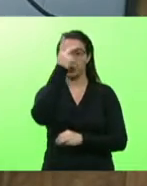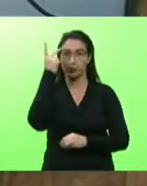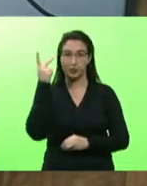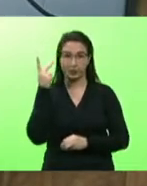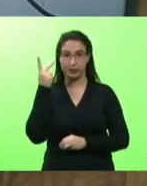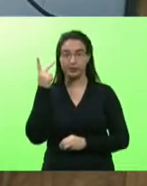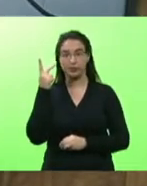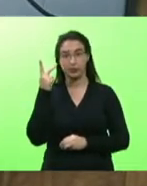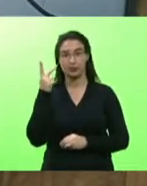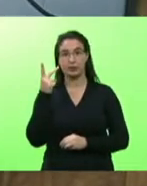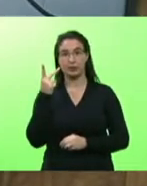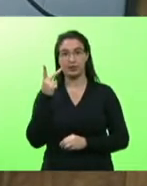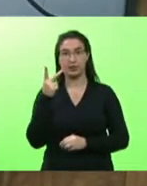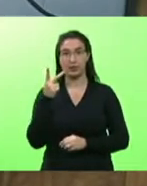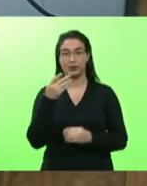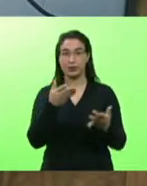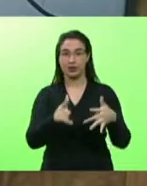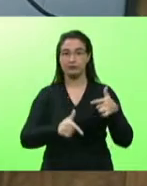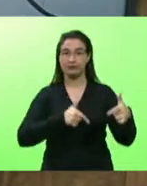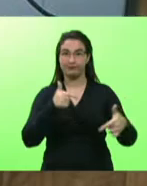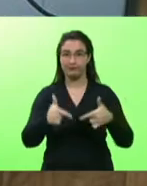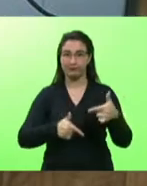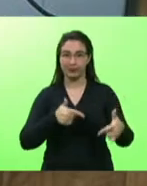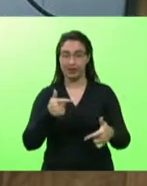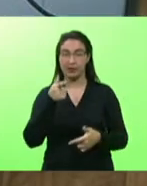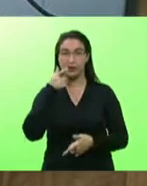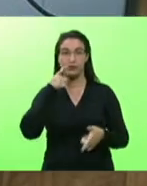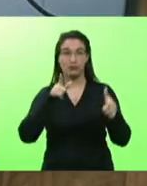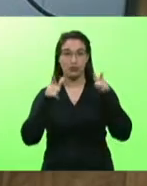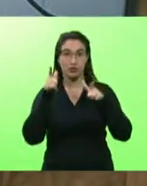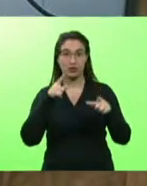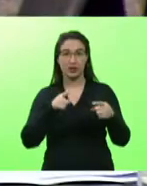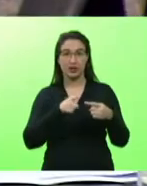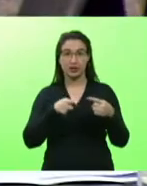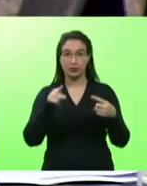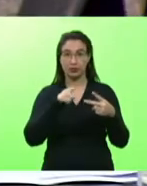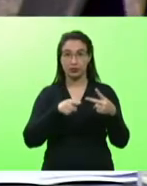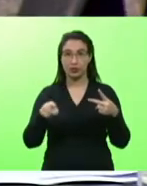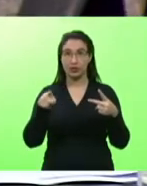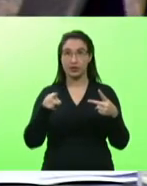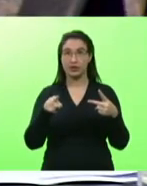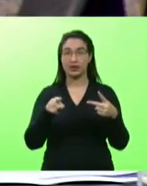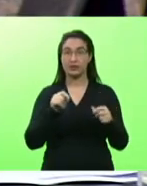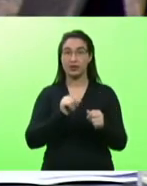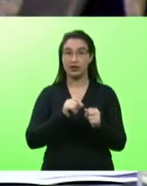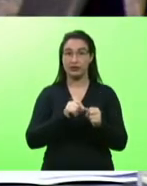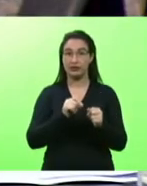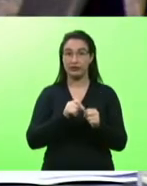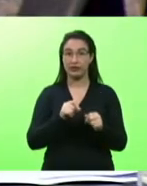trabalho que conseguiram fazer em duas semanas, o que não fizeram em quase um ano e meio.